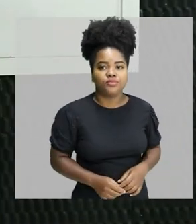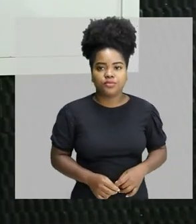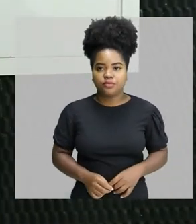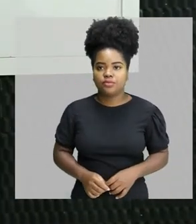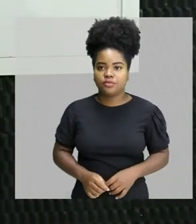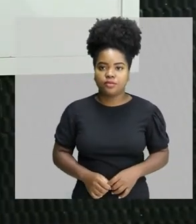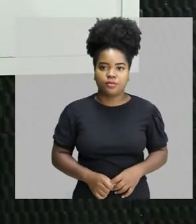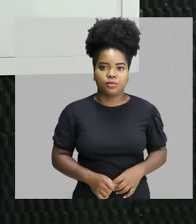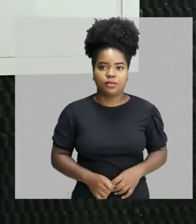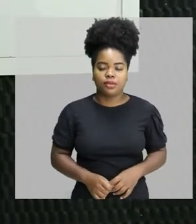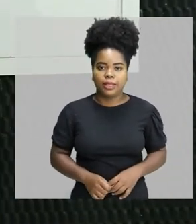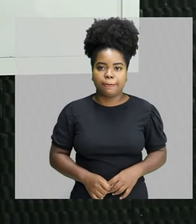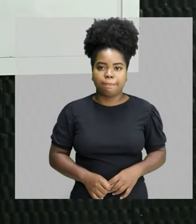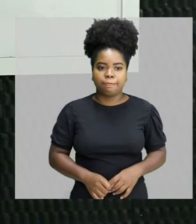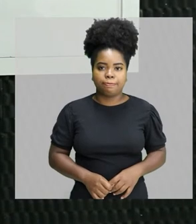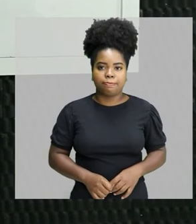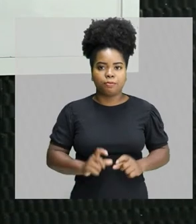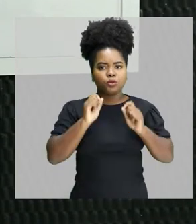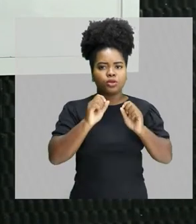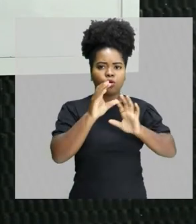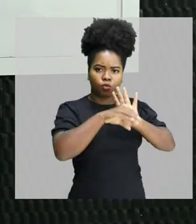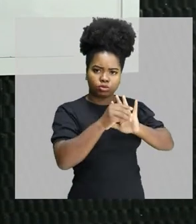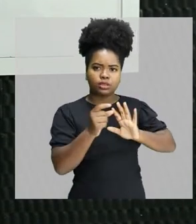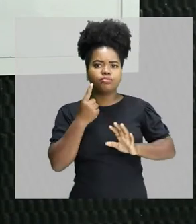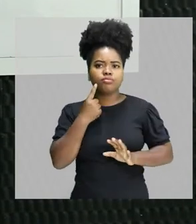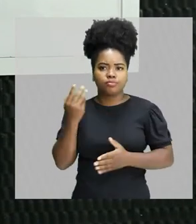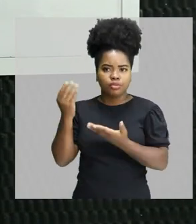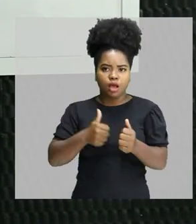frequência são, vou até colocar aqui, repetições